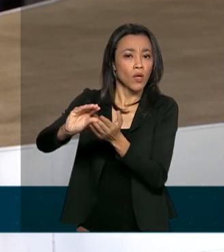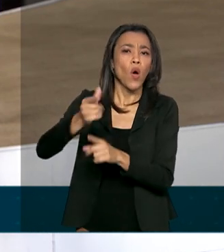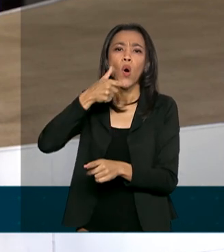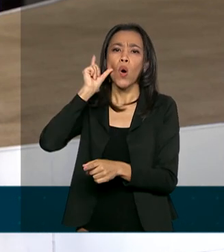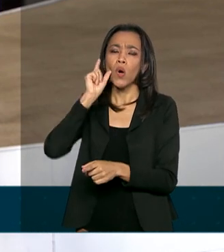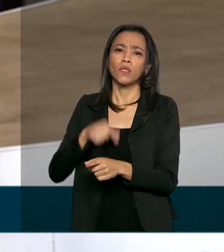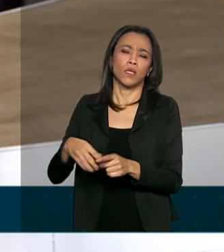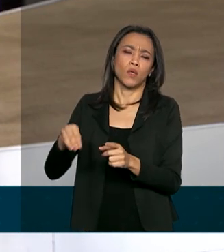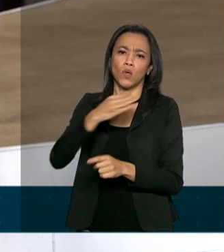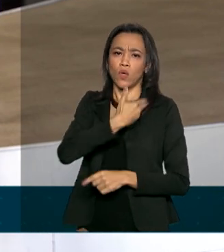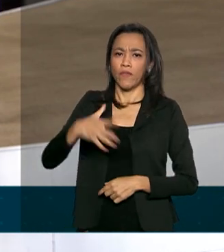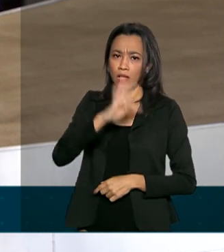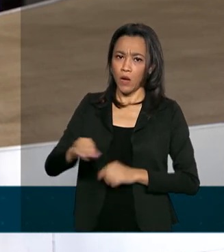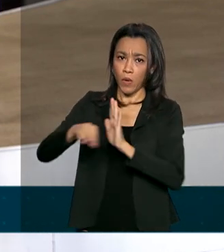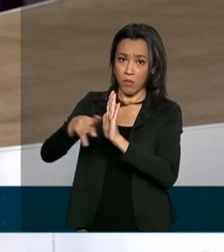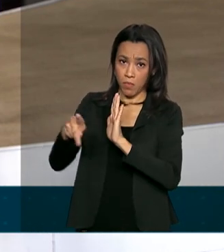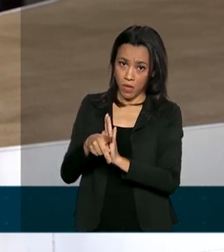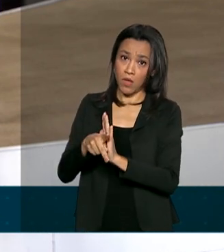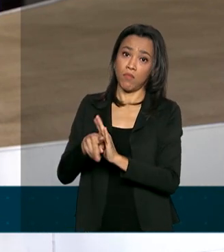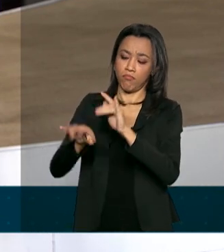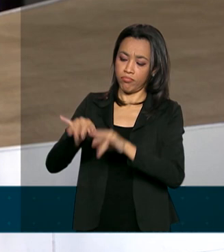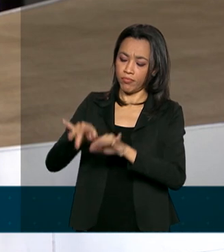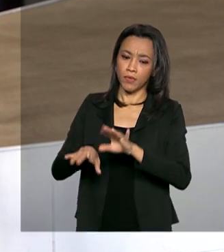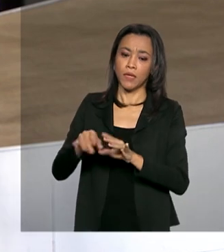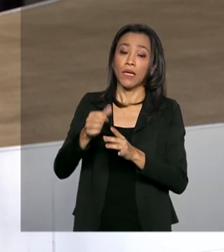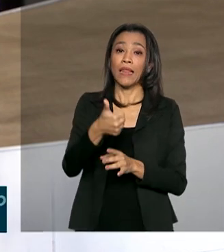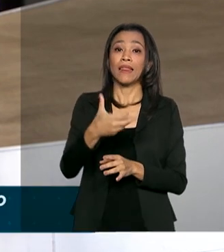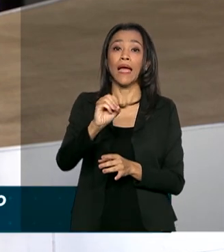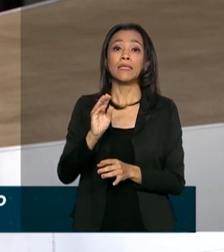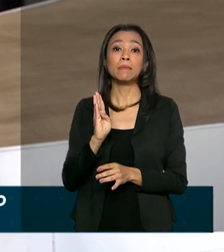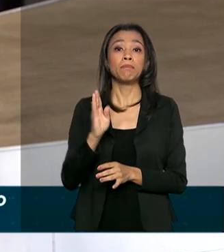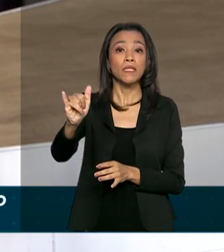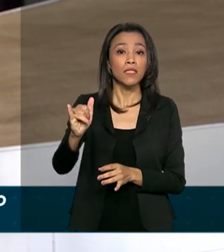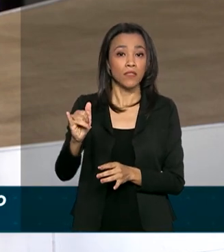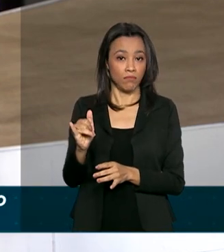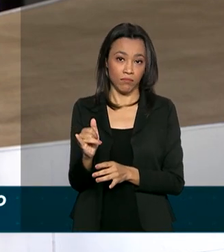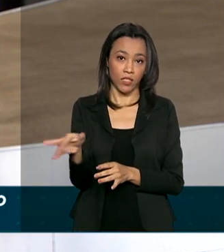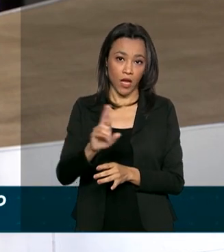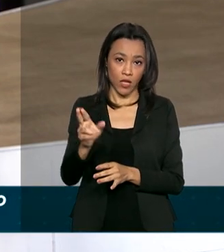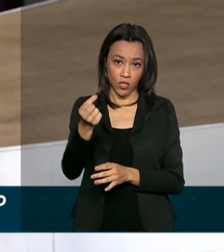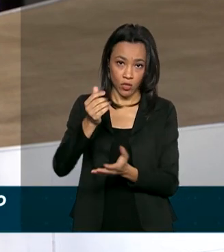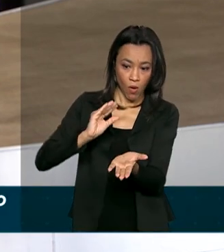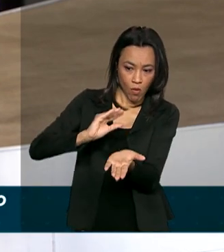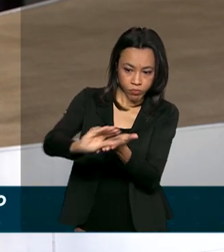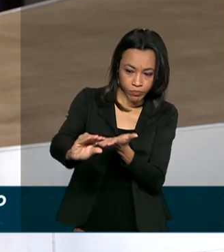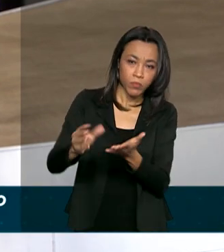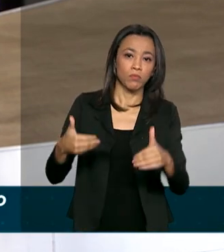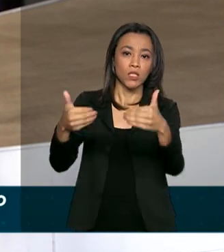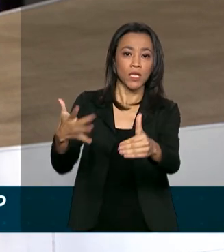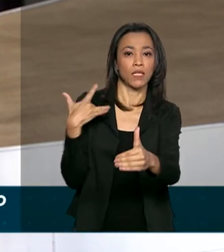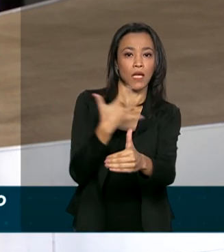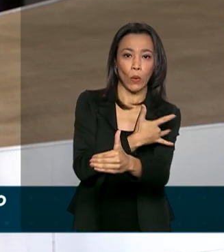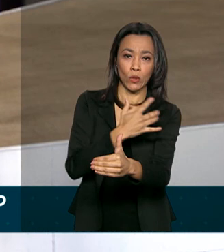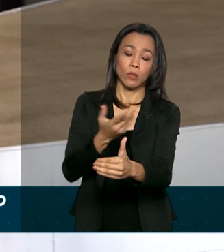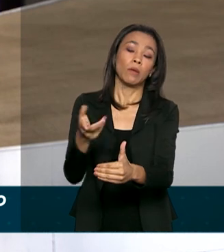ontem uma medida provisória que prevê um crédito extraordinário de 10 bilhões de reais para o Ministério da Saúde para ações de